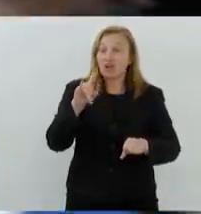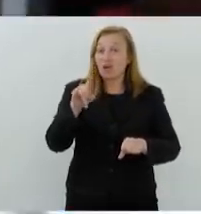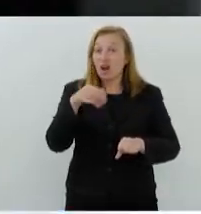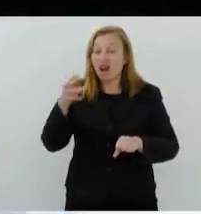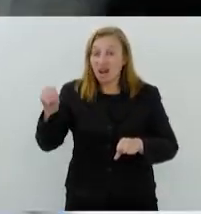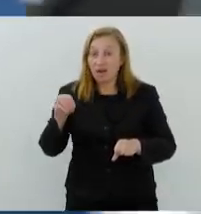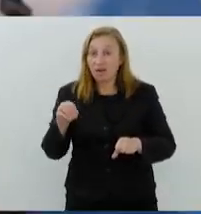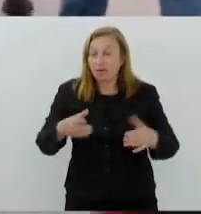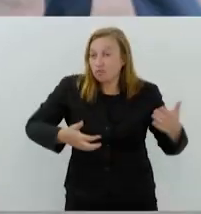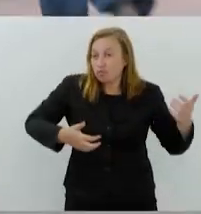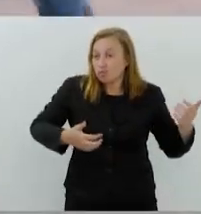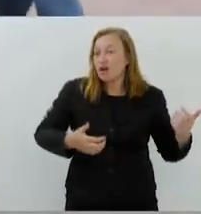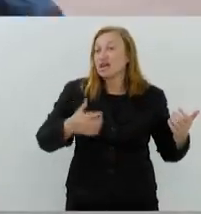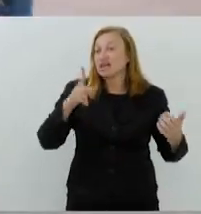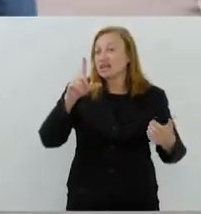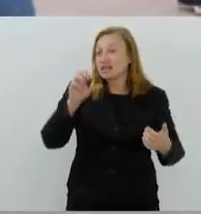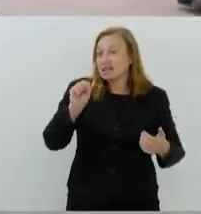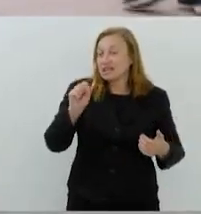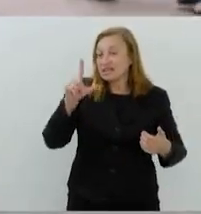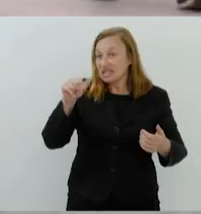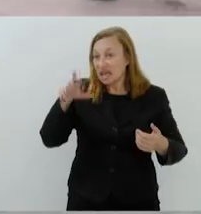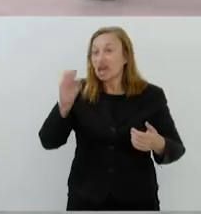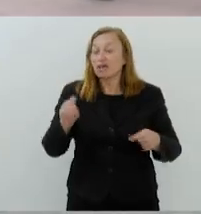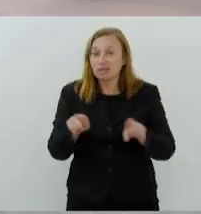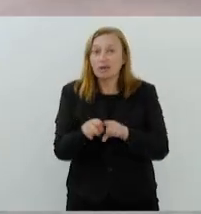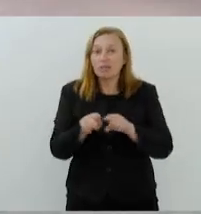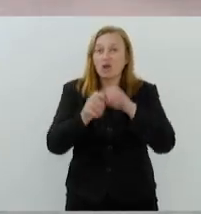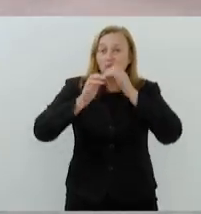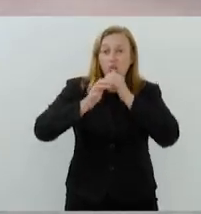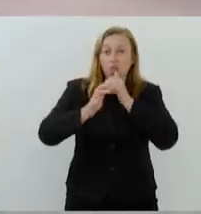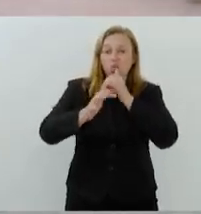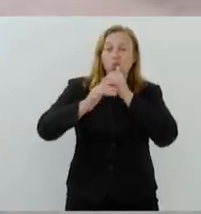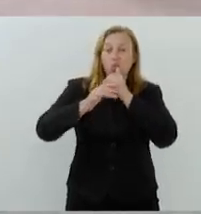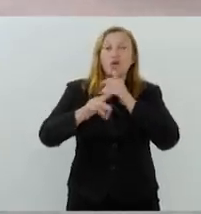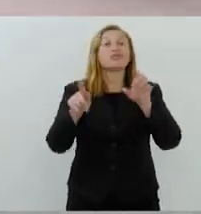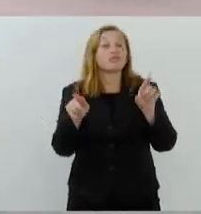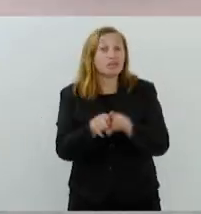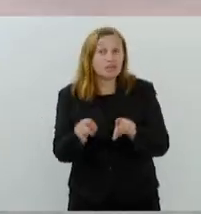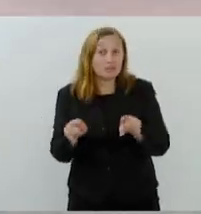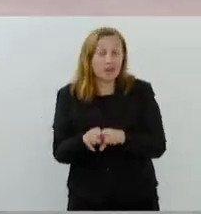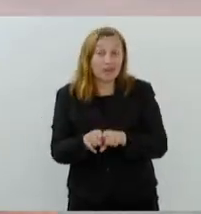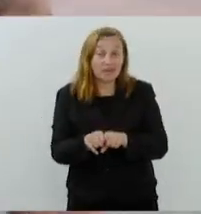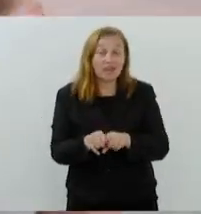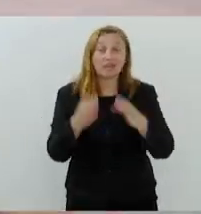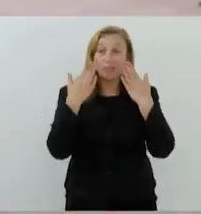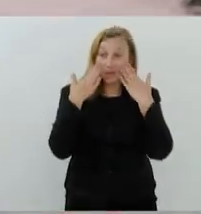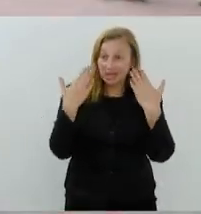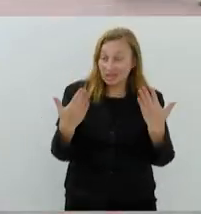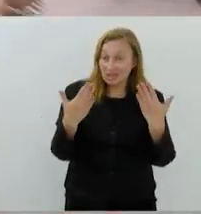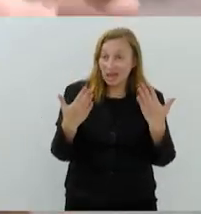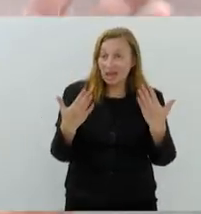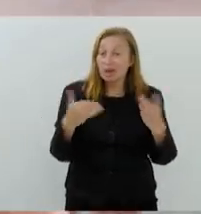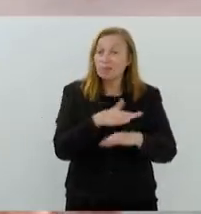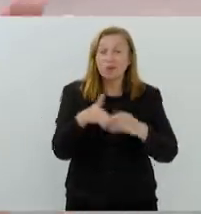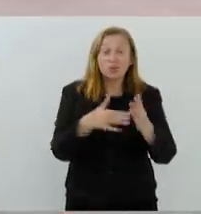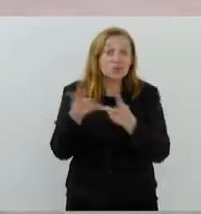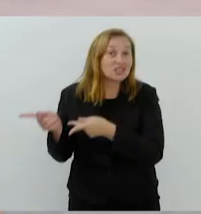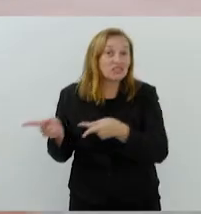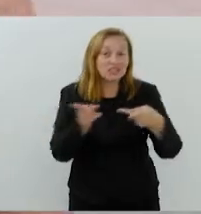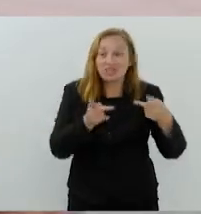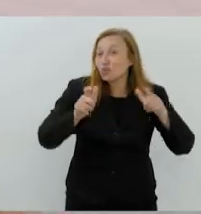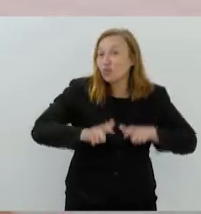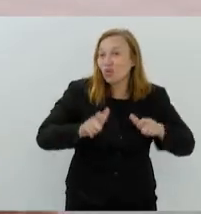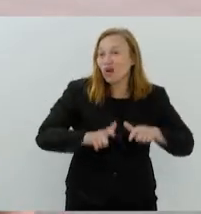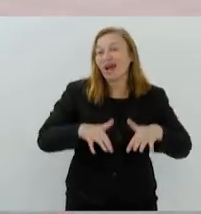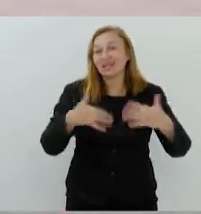flauta. Nós teremos sexta-feira agora um duo de flauta, para se apresentar para o público que está visitando o espaço.